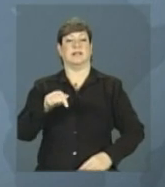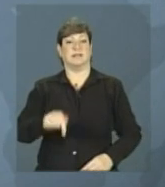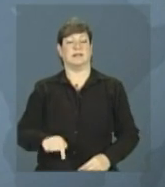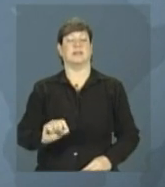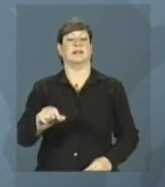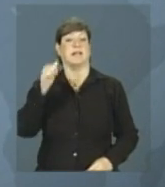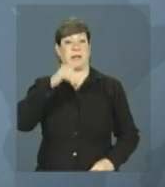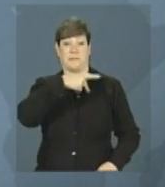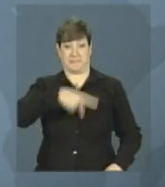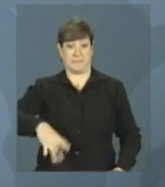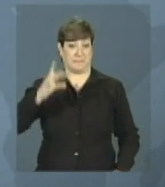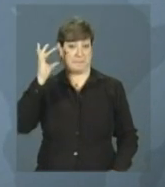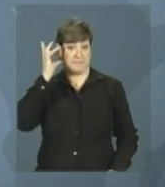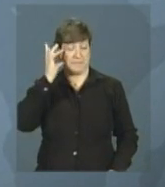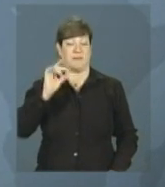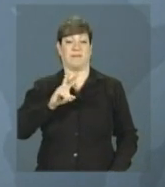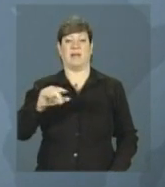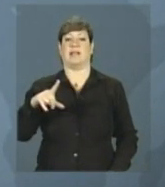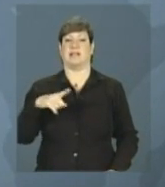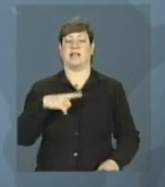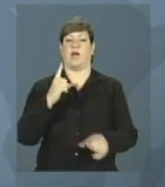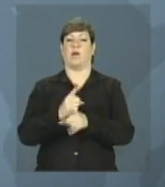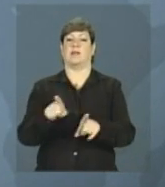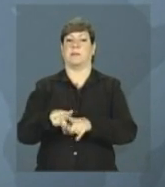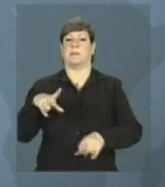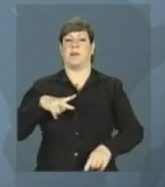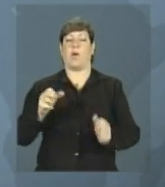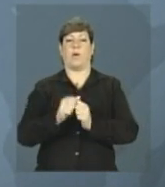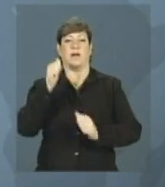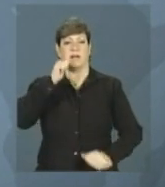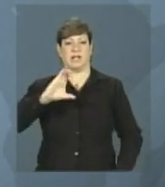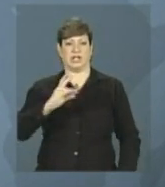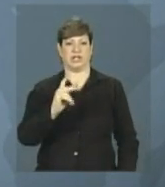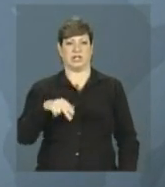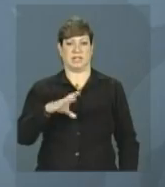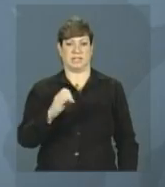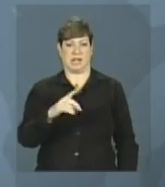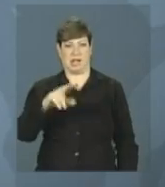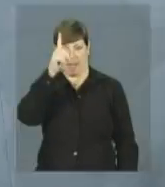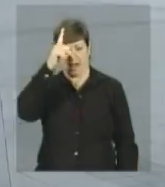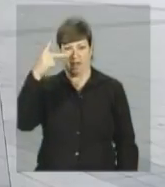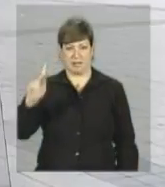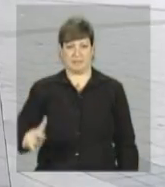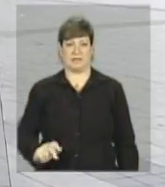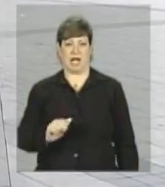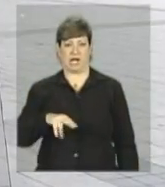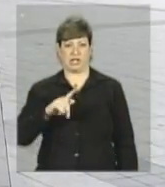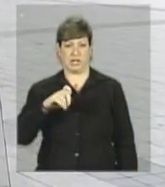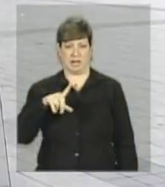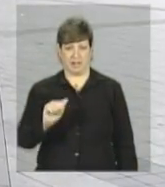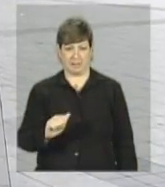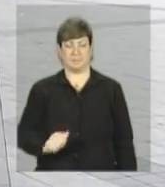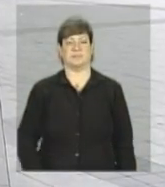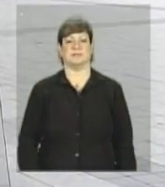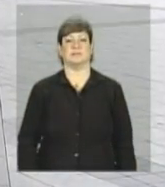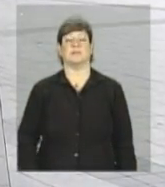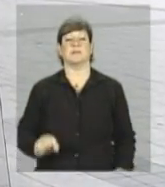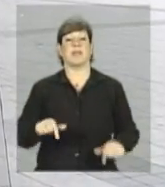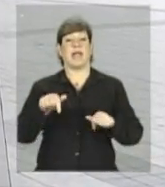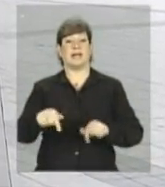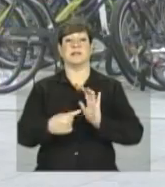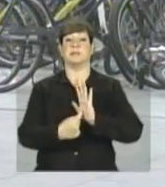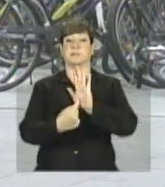presidenta vai ter ainda um encontro privado com a chanceler da Alemanha, Angela Merkel. Essas são imagens